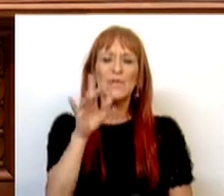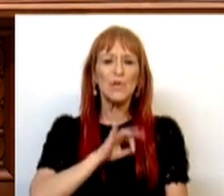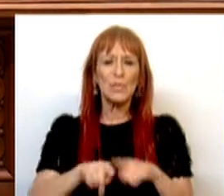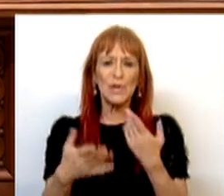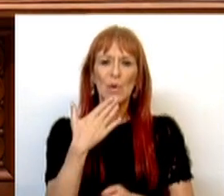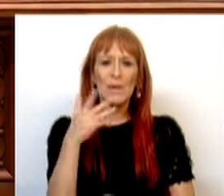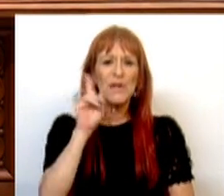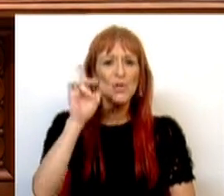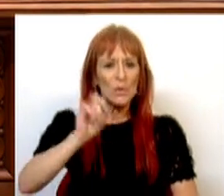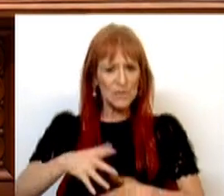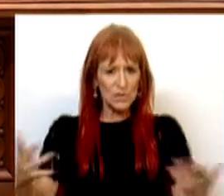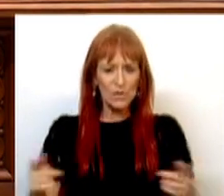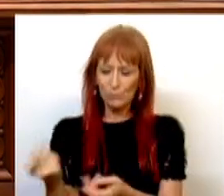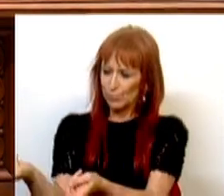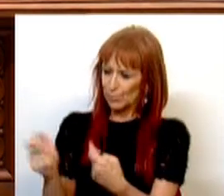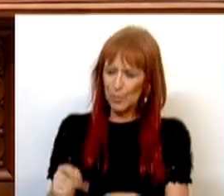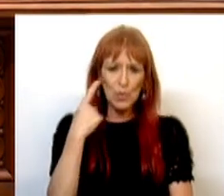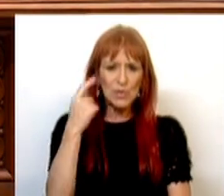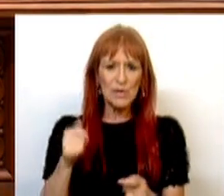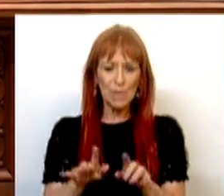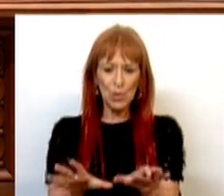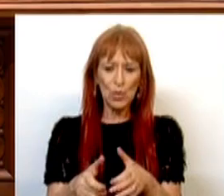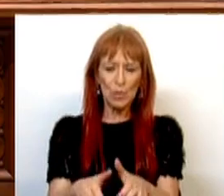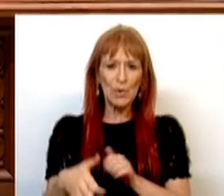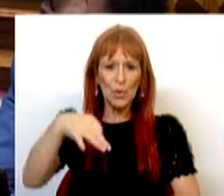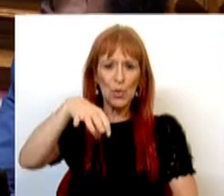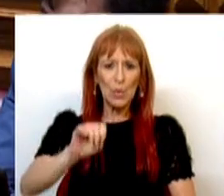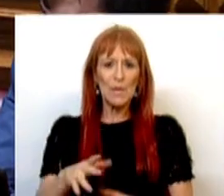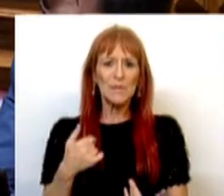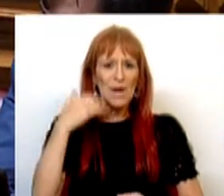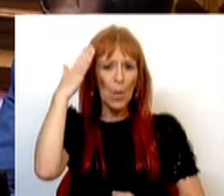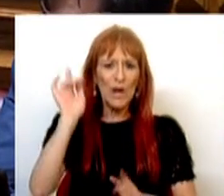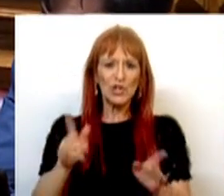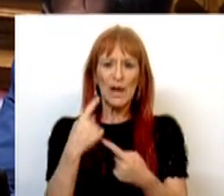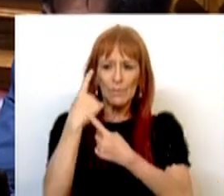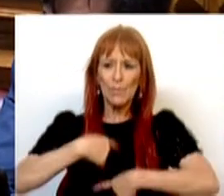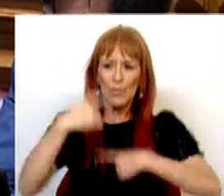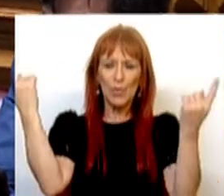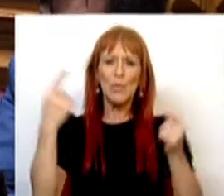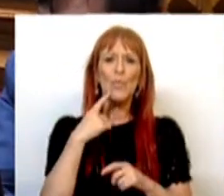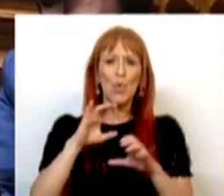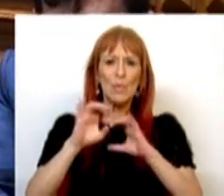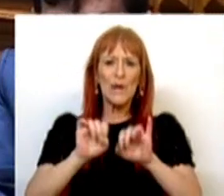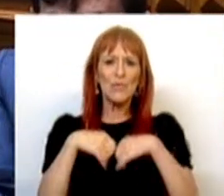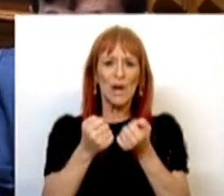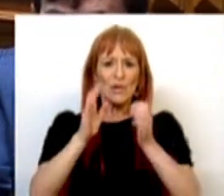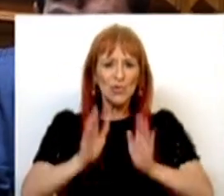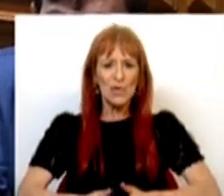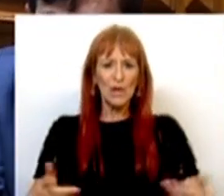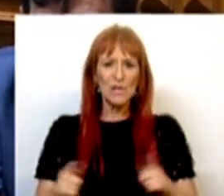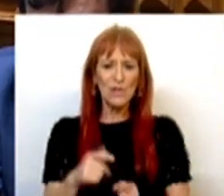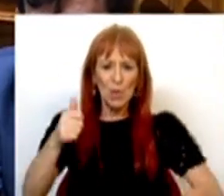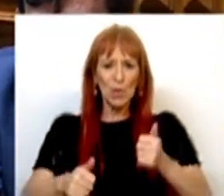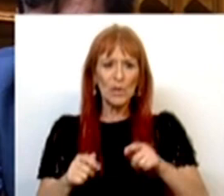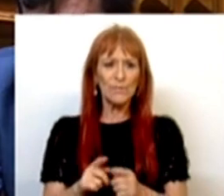Muito obrigado, Sr. Presidente. Chegou ao conhecimento do Grupo Parlamentar do Partido Socialista, mas penso que também já está divulgado amplamente na comunicação social a